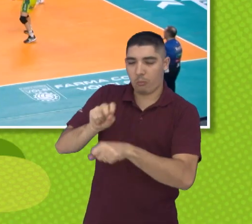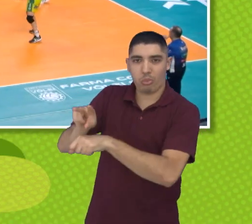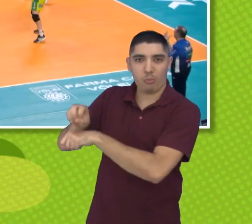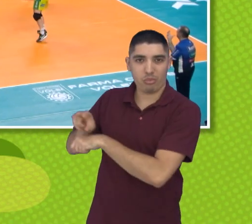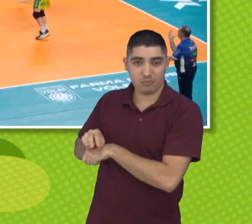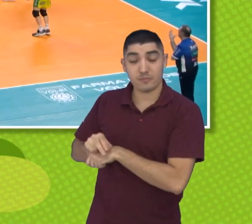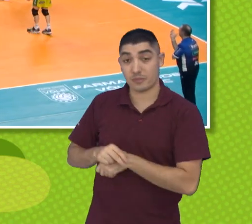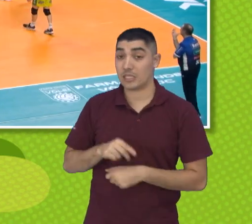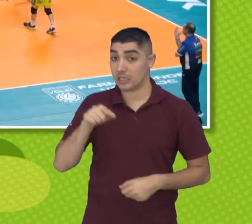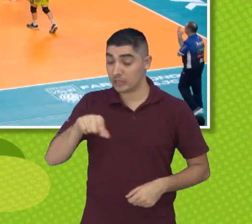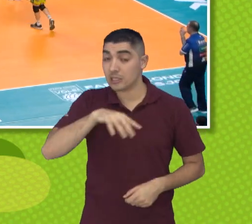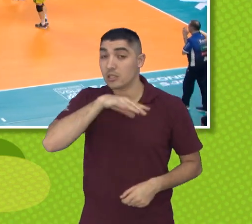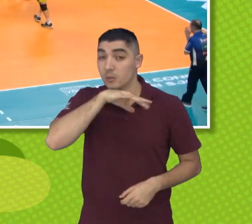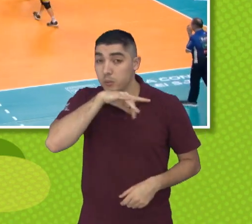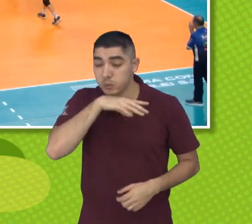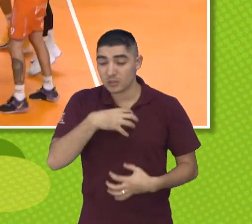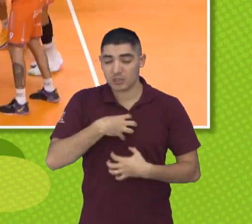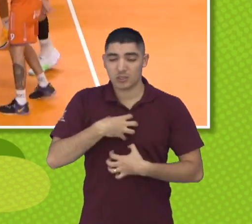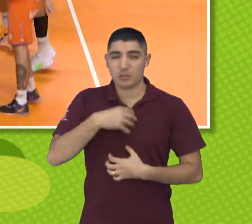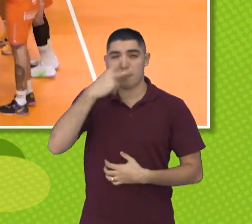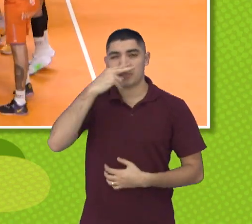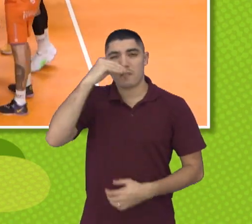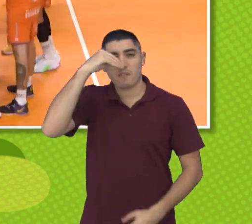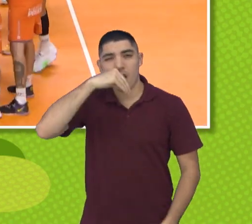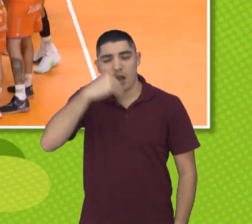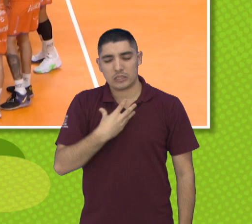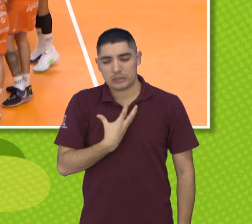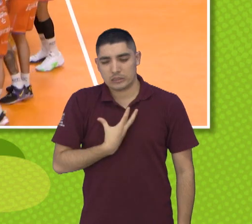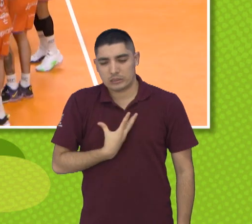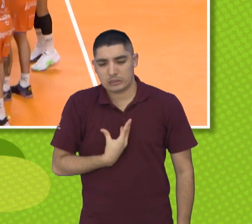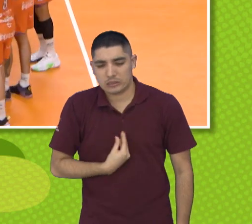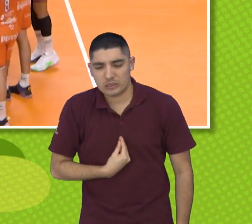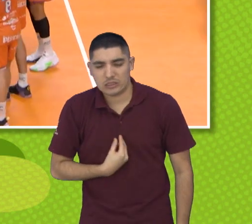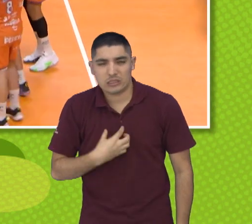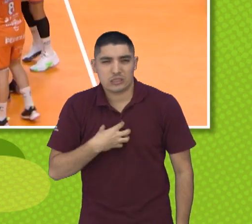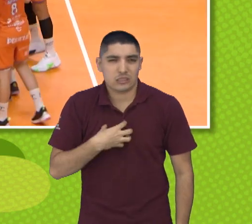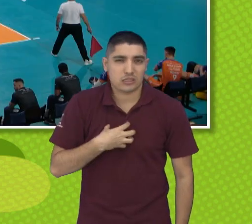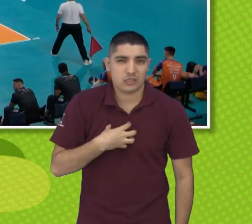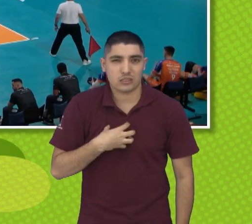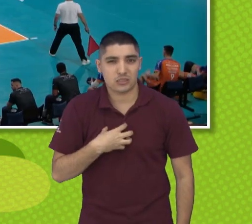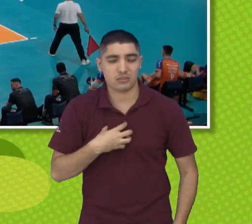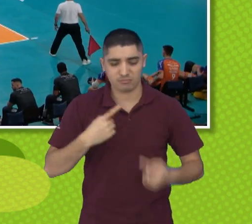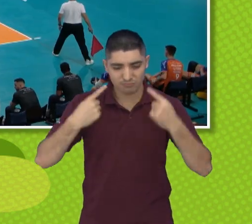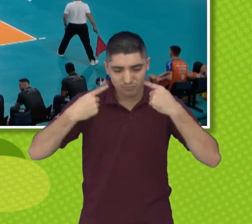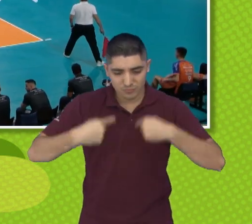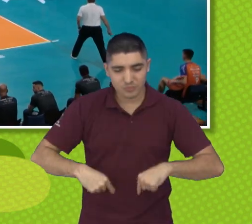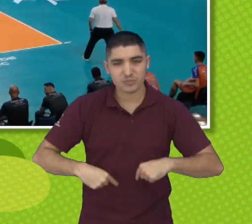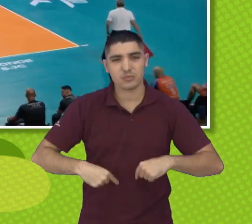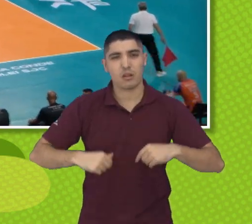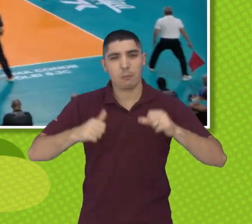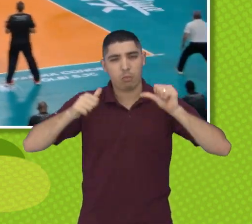indisposição, né, porque a gente fica fraco, desidrata muito, né, então